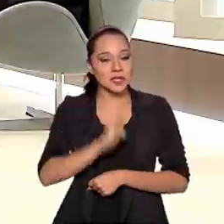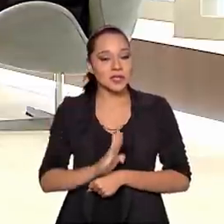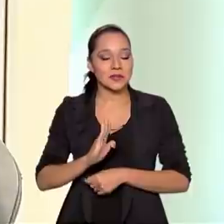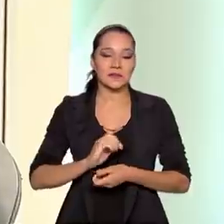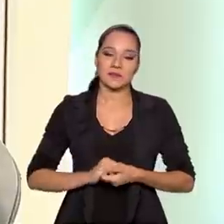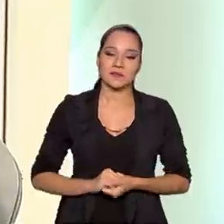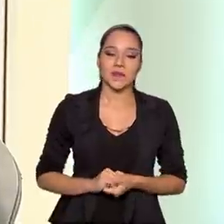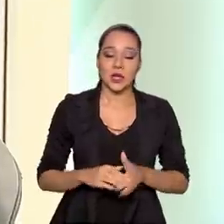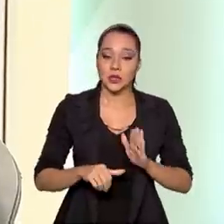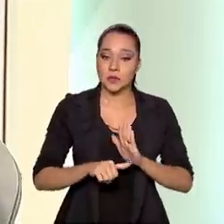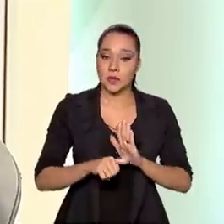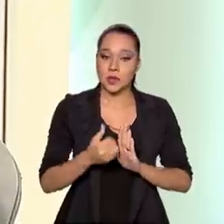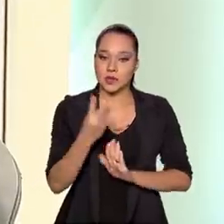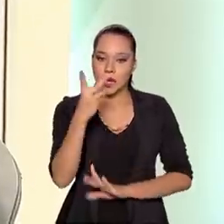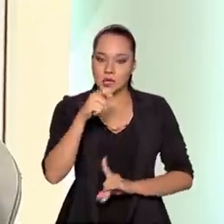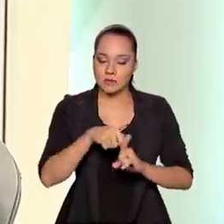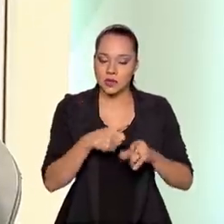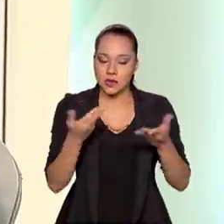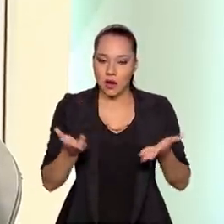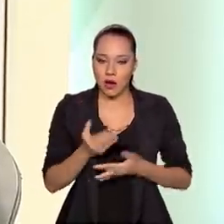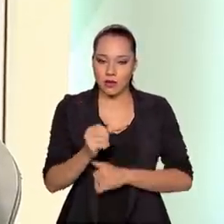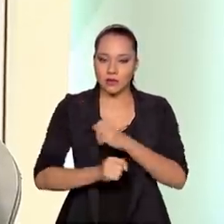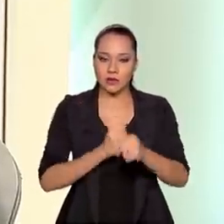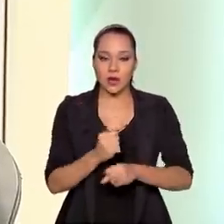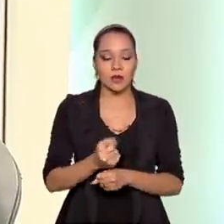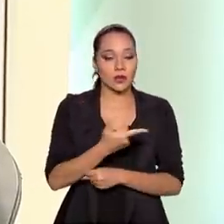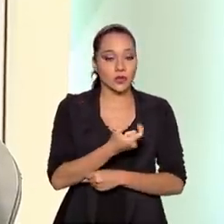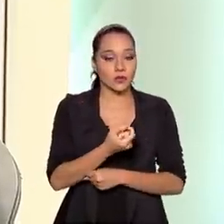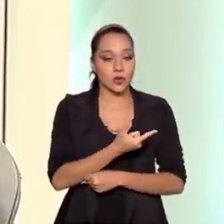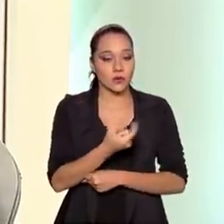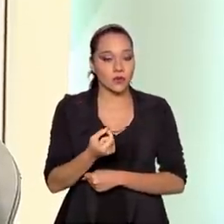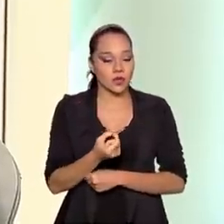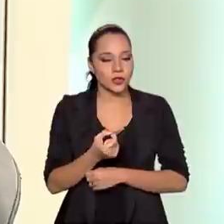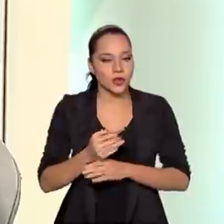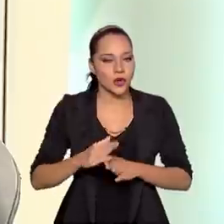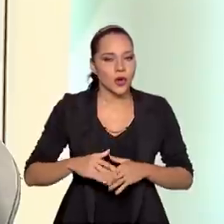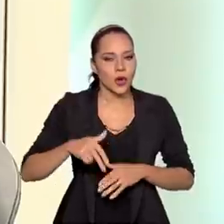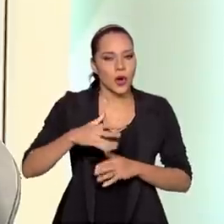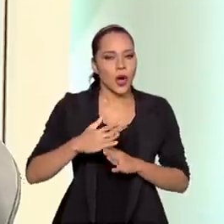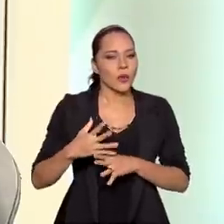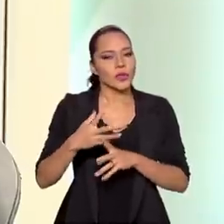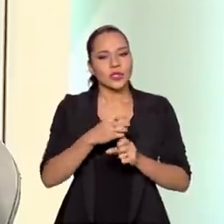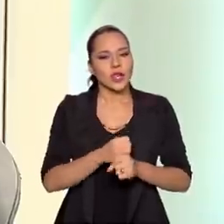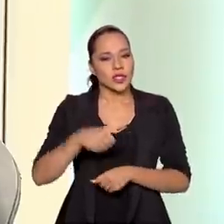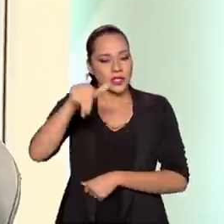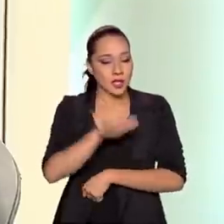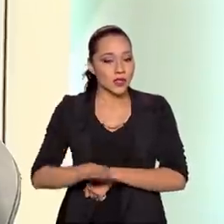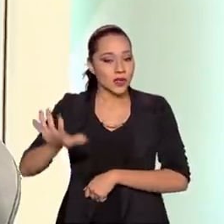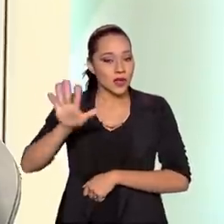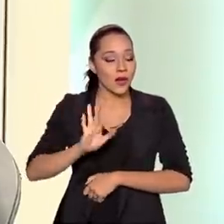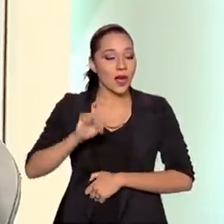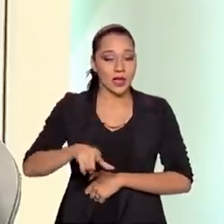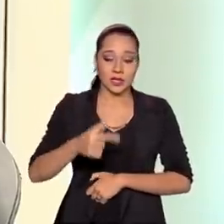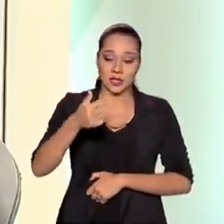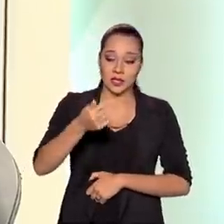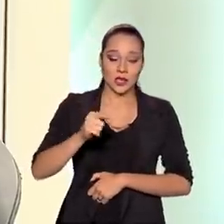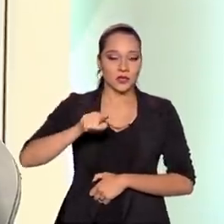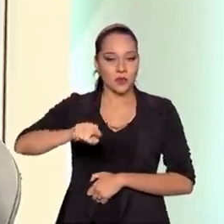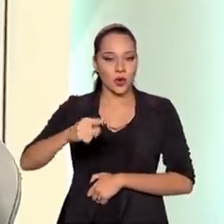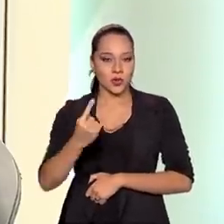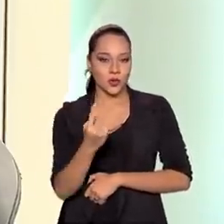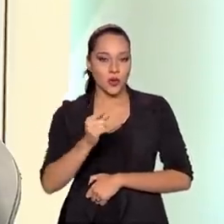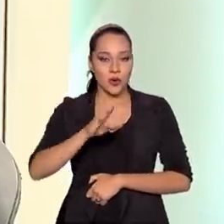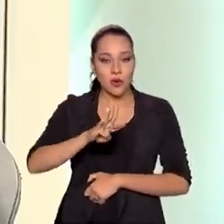No primeiro trimestre agora, de 2020, o saldo nacional foi de 7,1